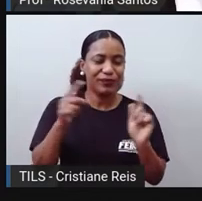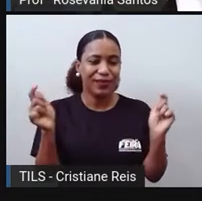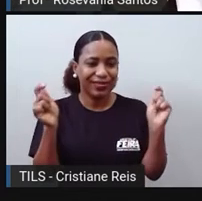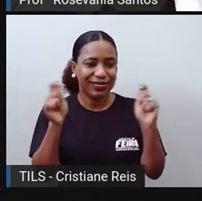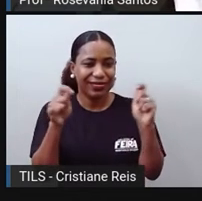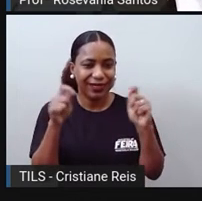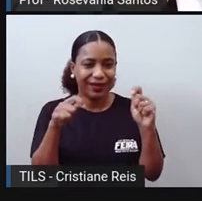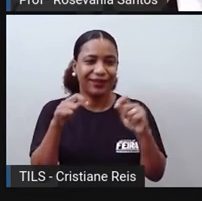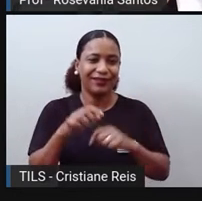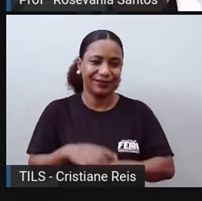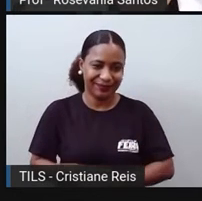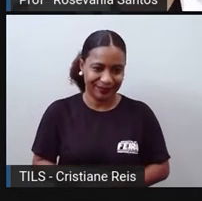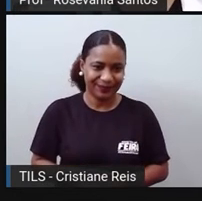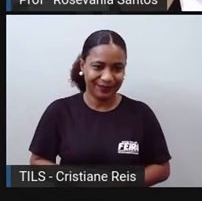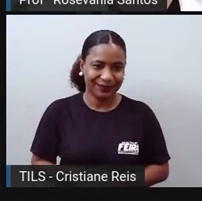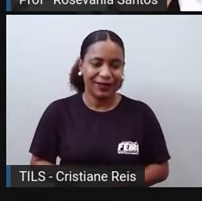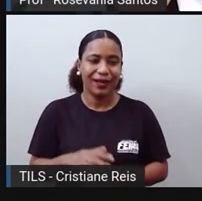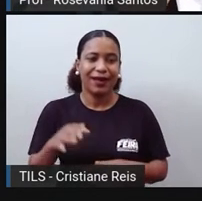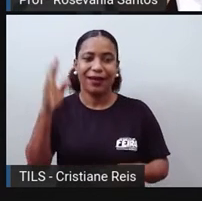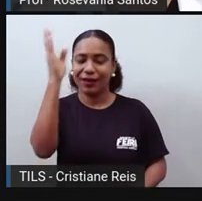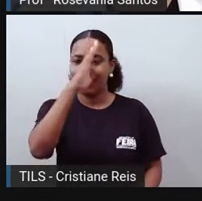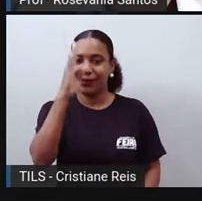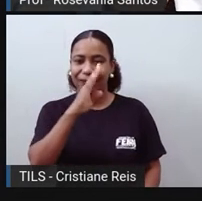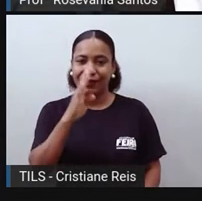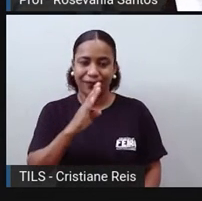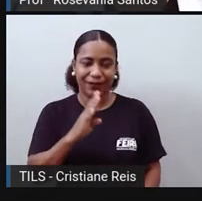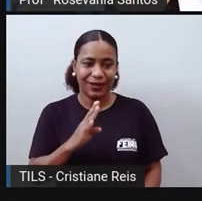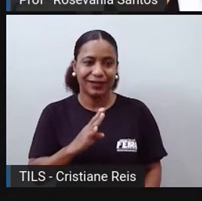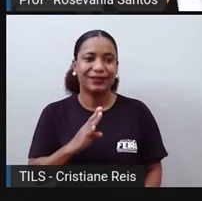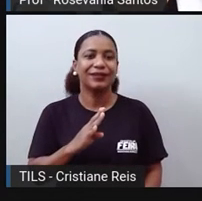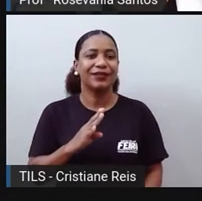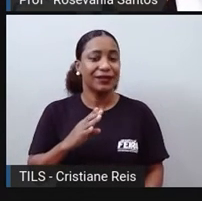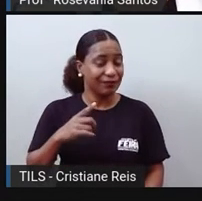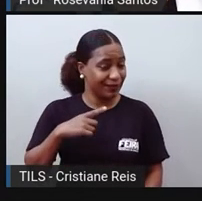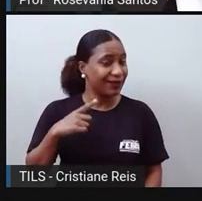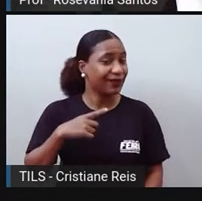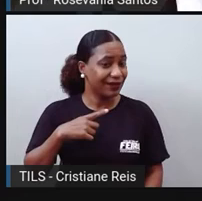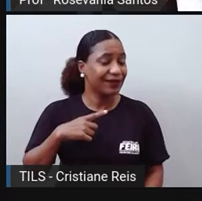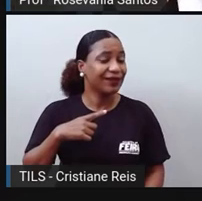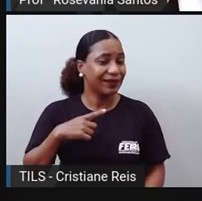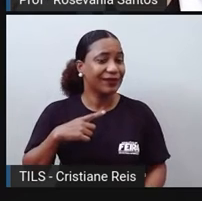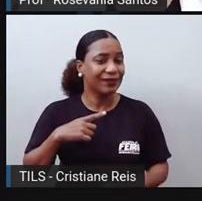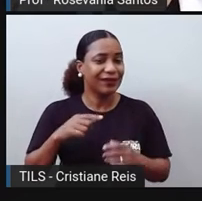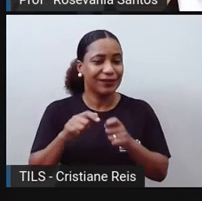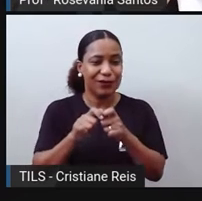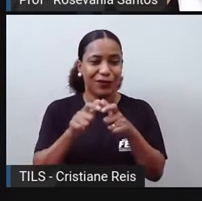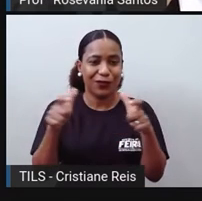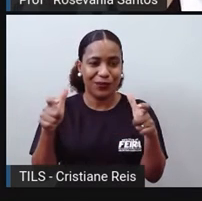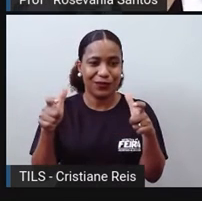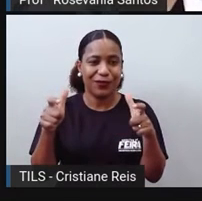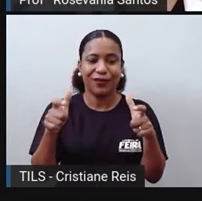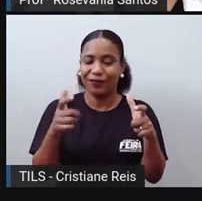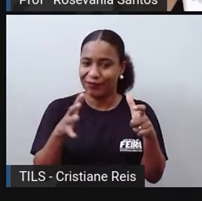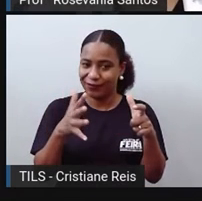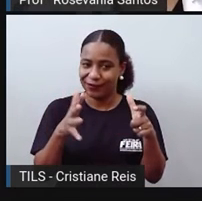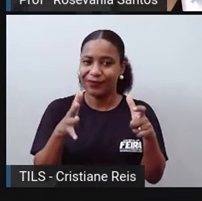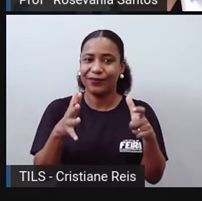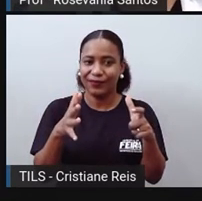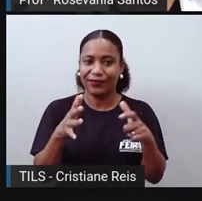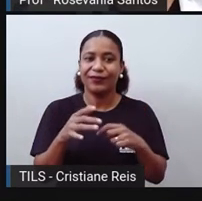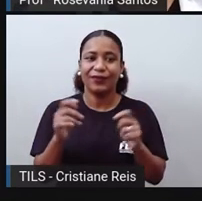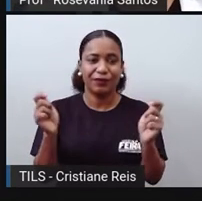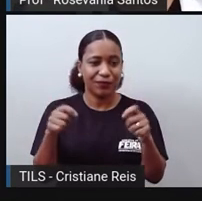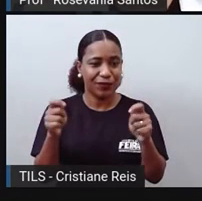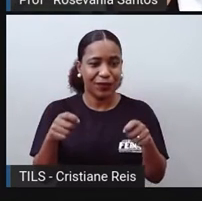A gente tem, em média, aqui no Brasil, dois filhos e meio, né? Mas, de qualquer forma, existem nações com números bem